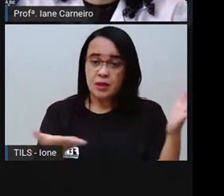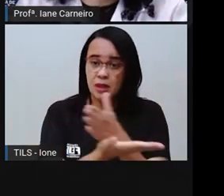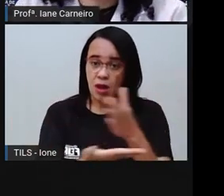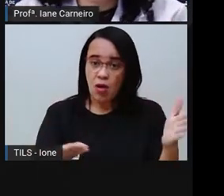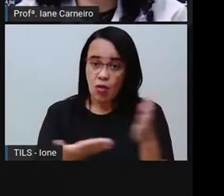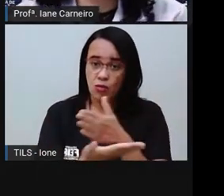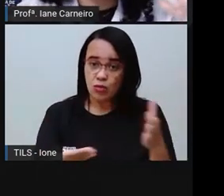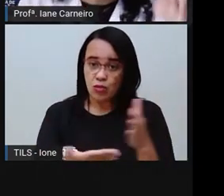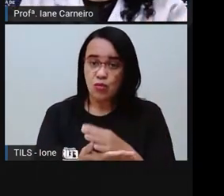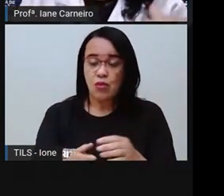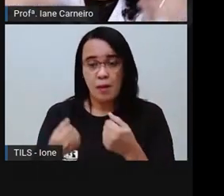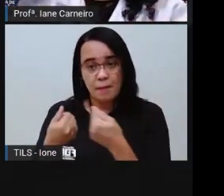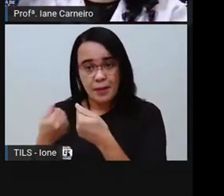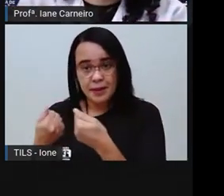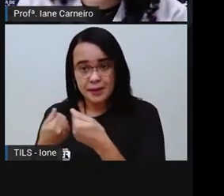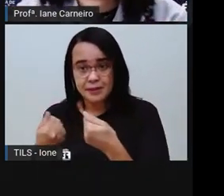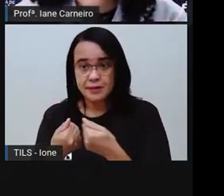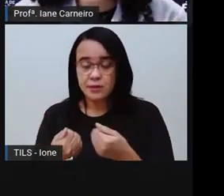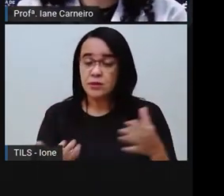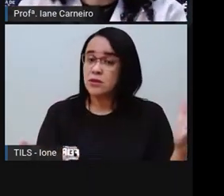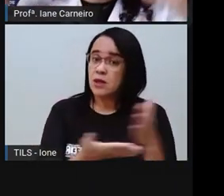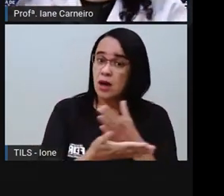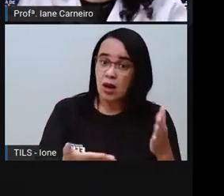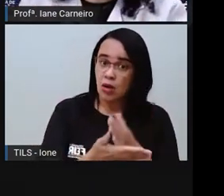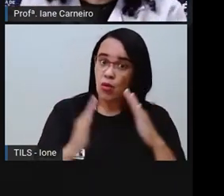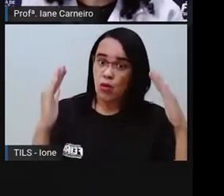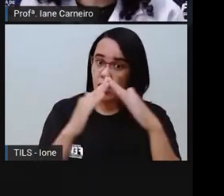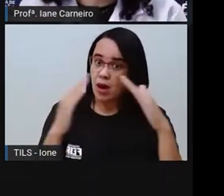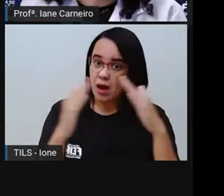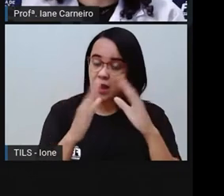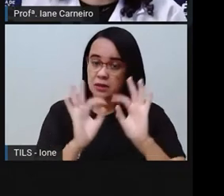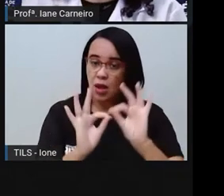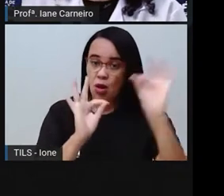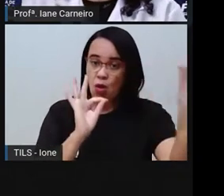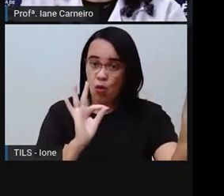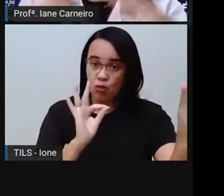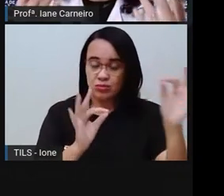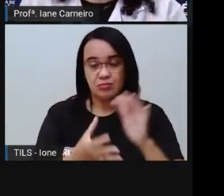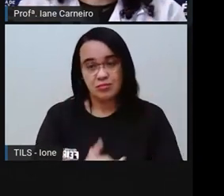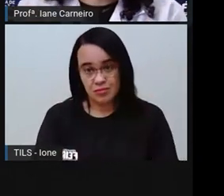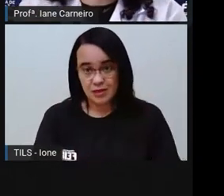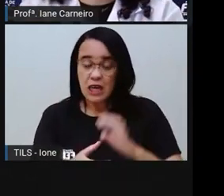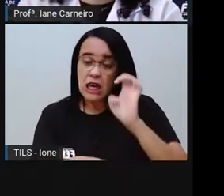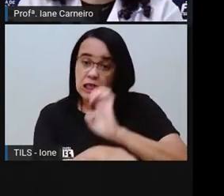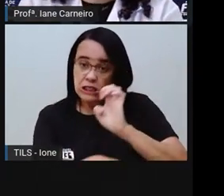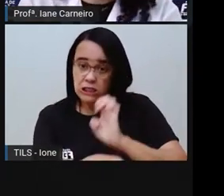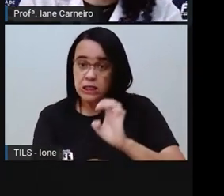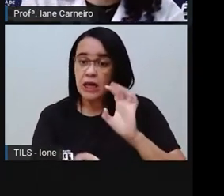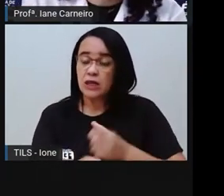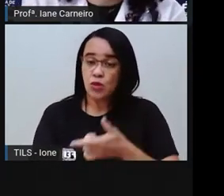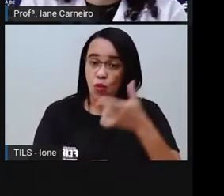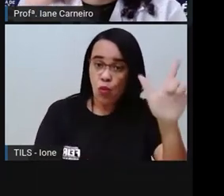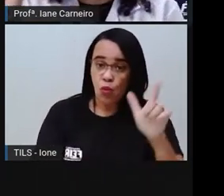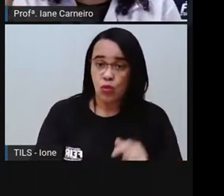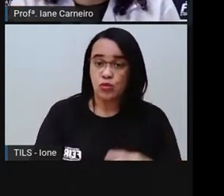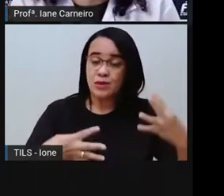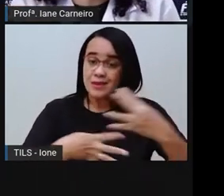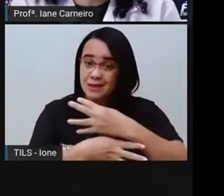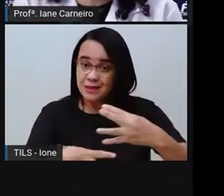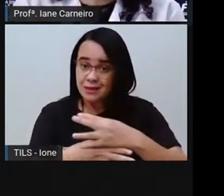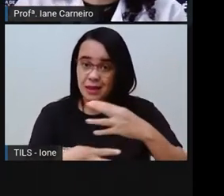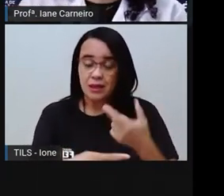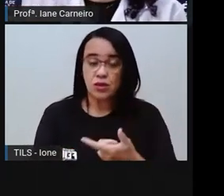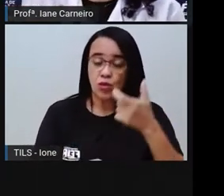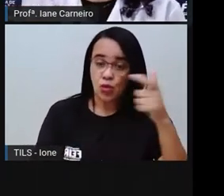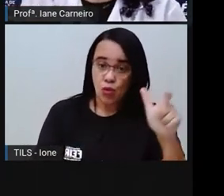moram em outro estado, em outra cidade, até em outro país, né? Então, existem famílias assim, se comunicam por